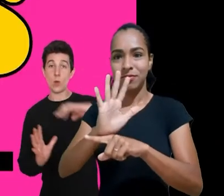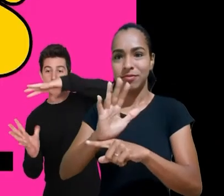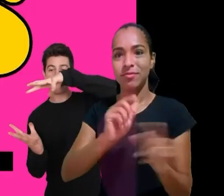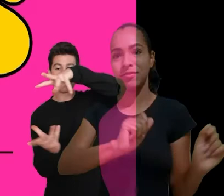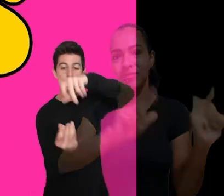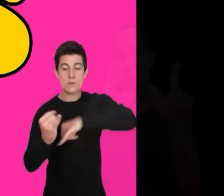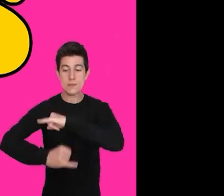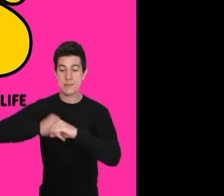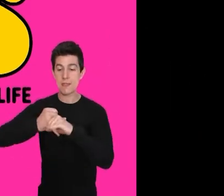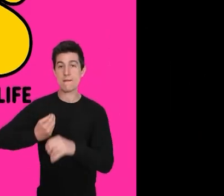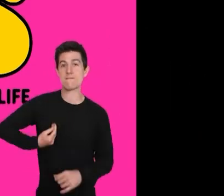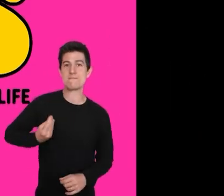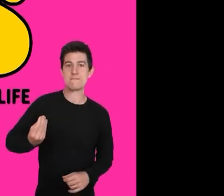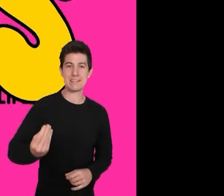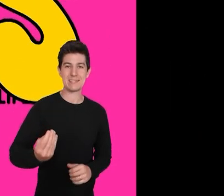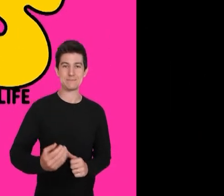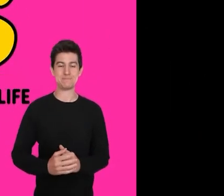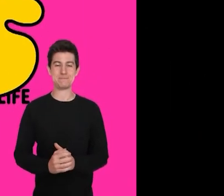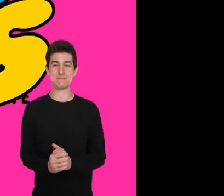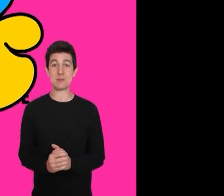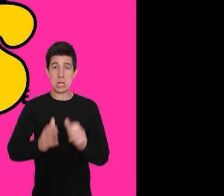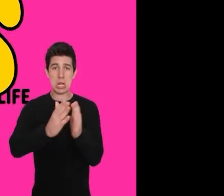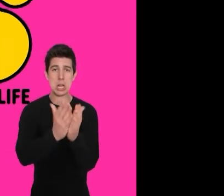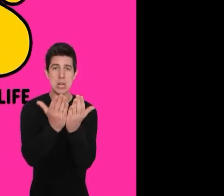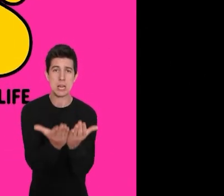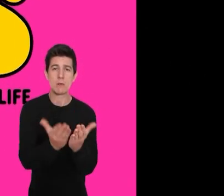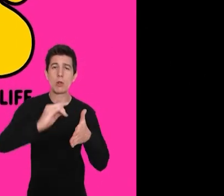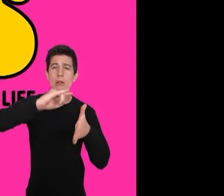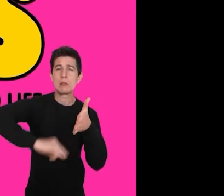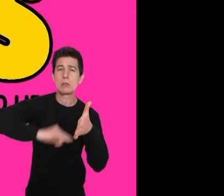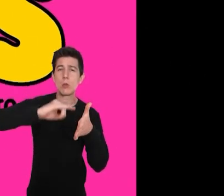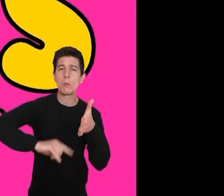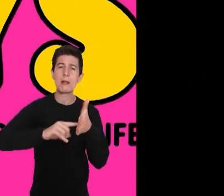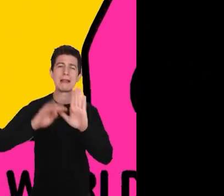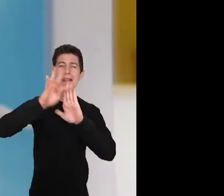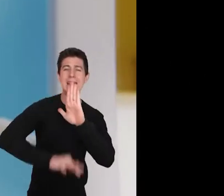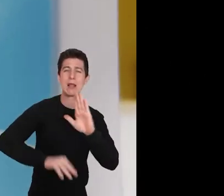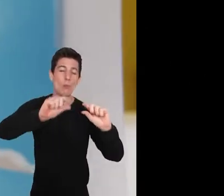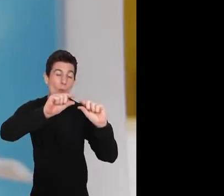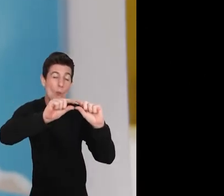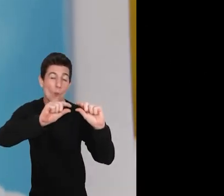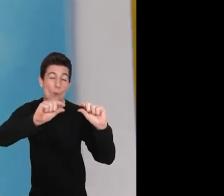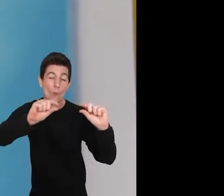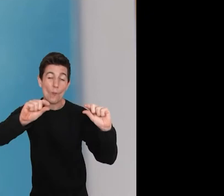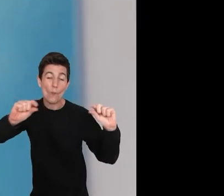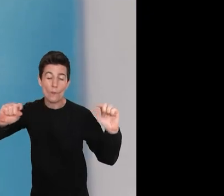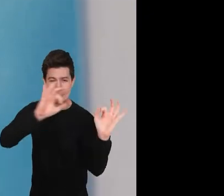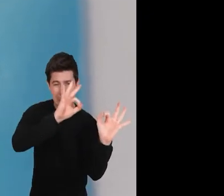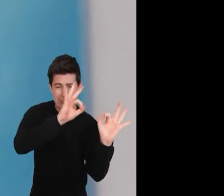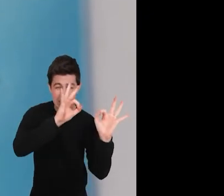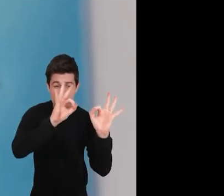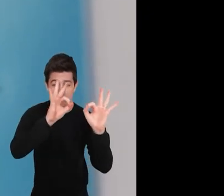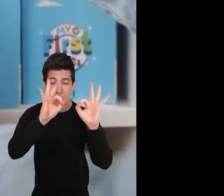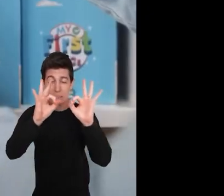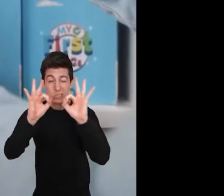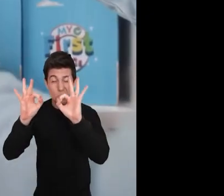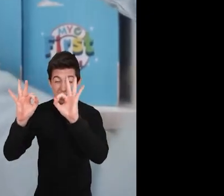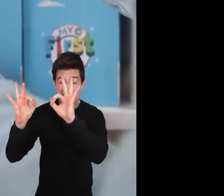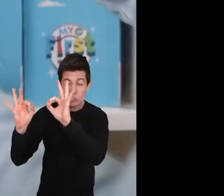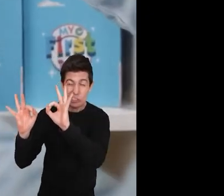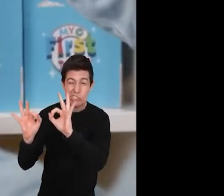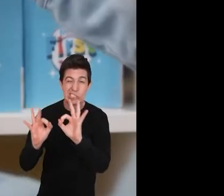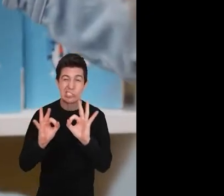Dando vida ao mundo online. É a Twister Toys. As letras são miudinhas, mas você vai ler